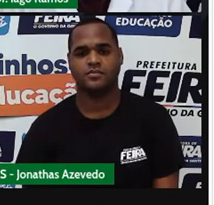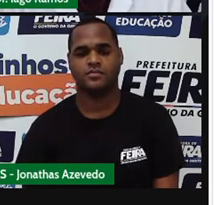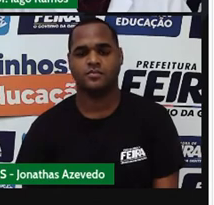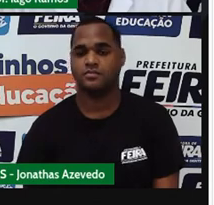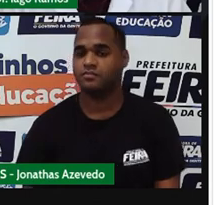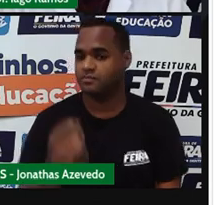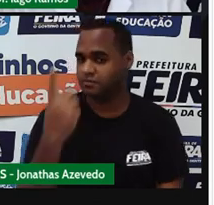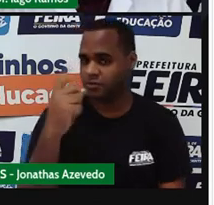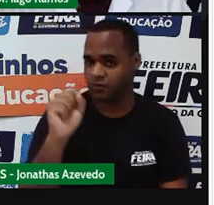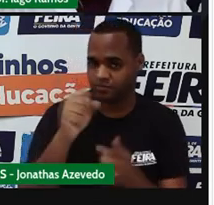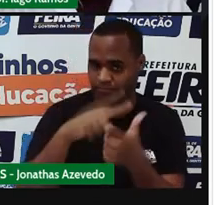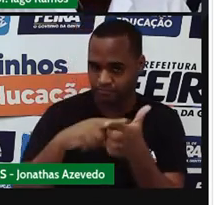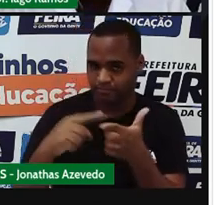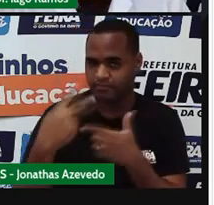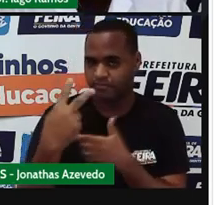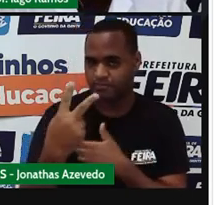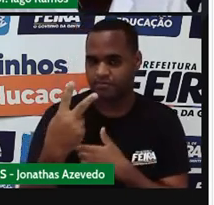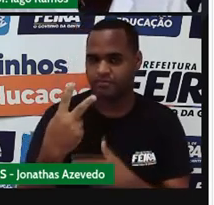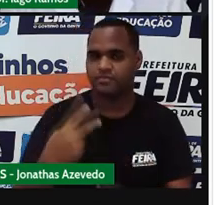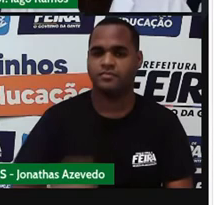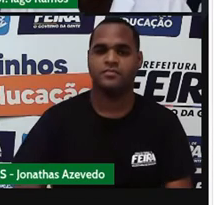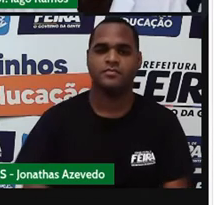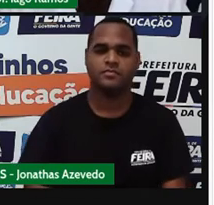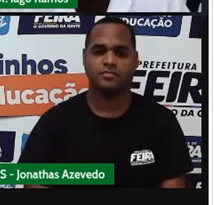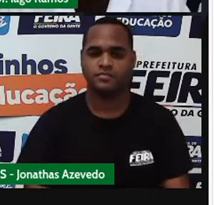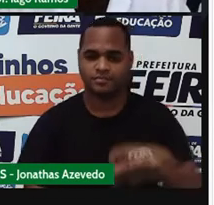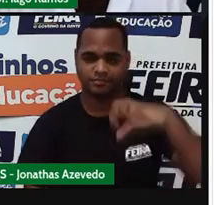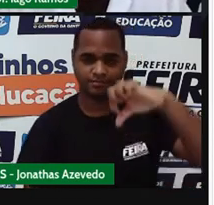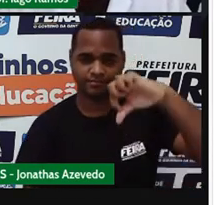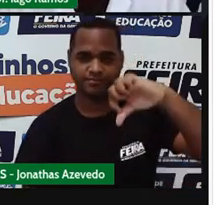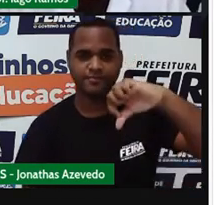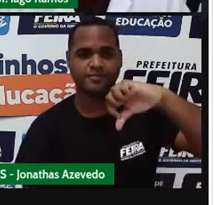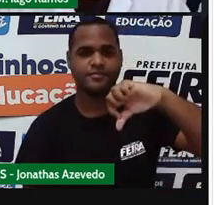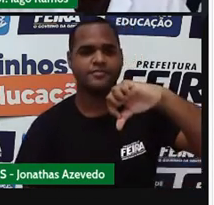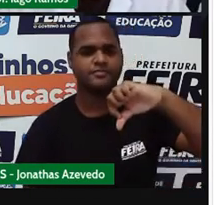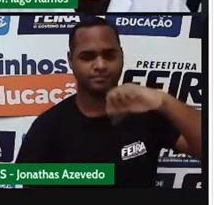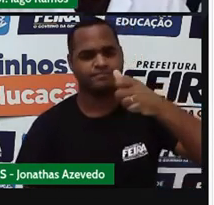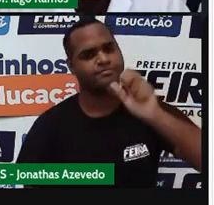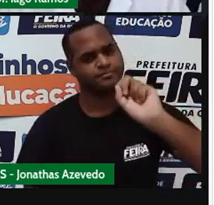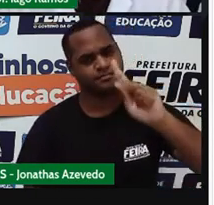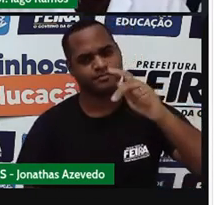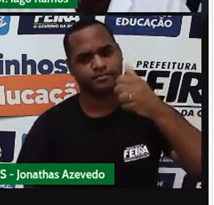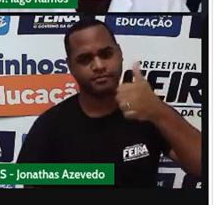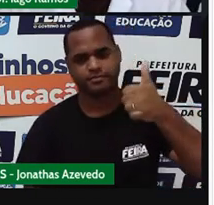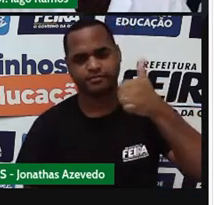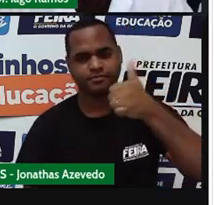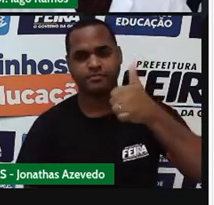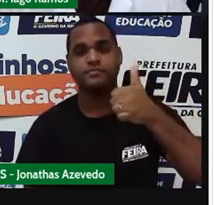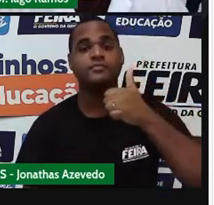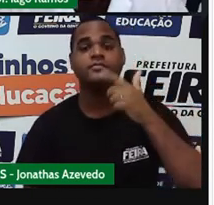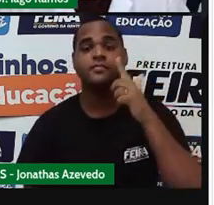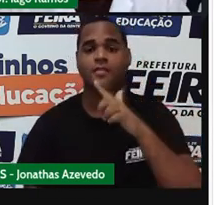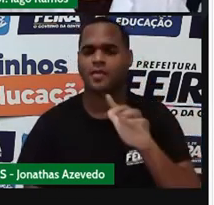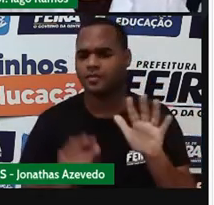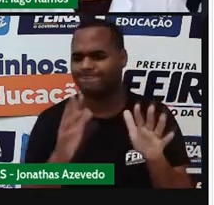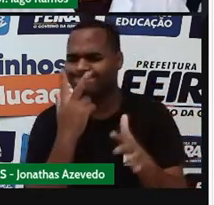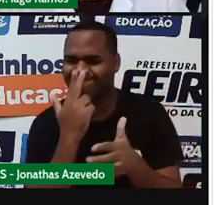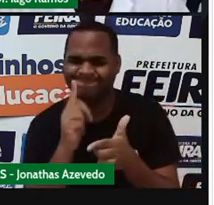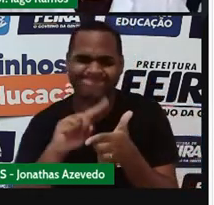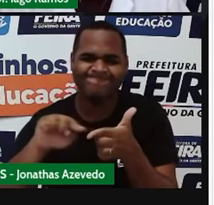18 dividido por 2 que dá 9. Mas beleza tem algum probleminha aqui.